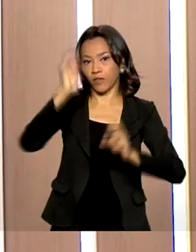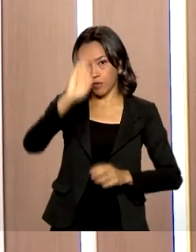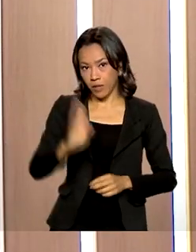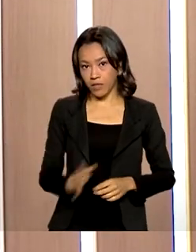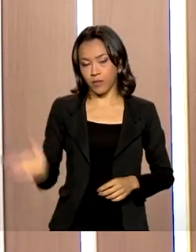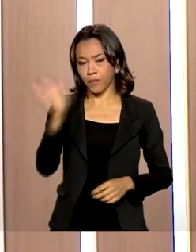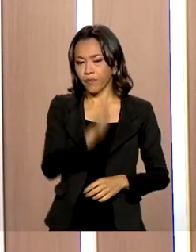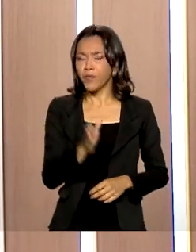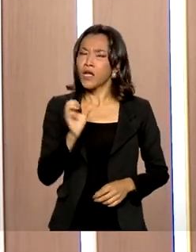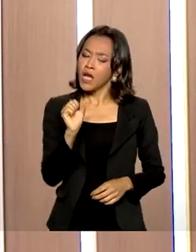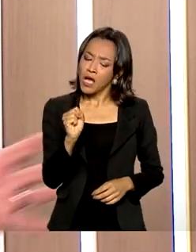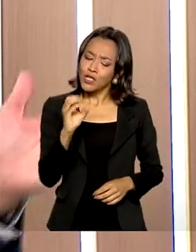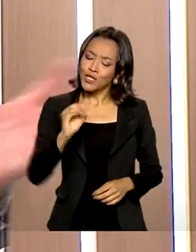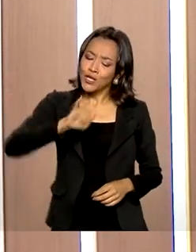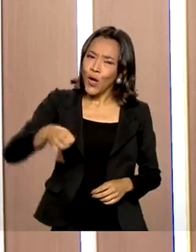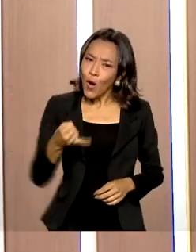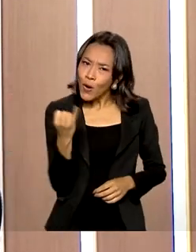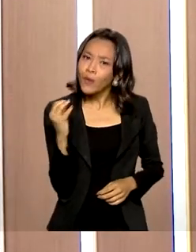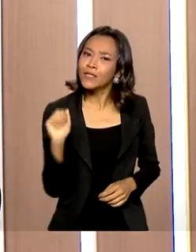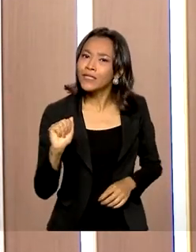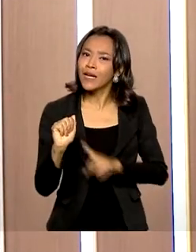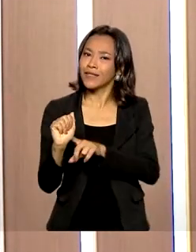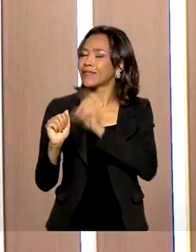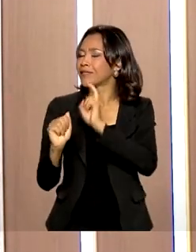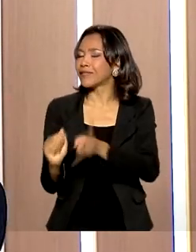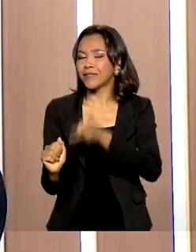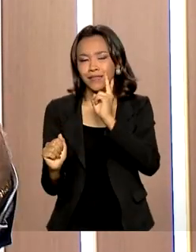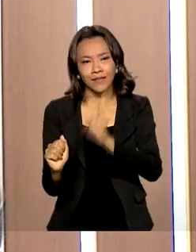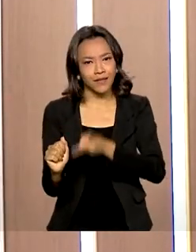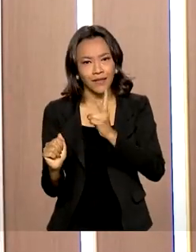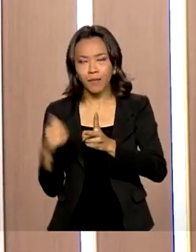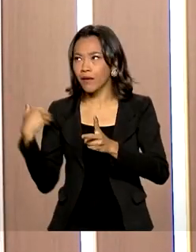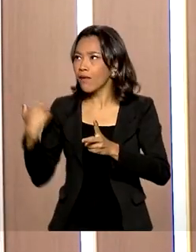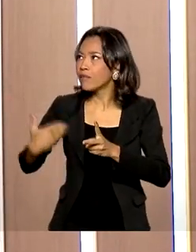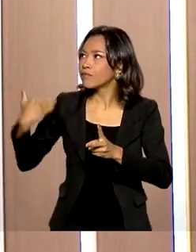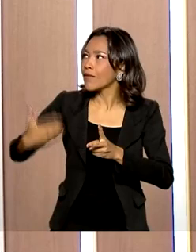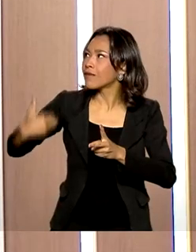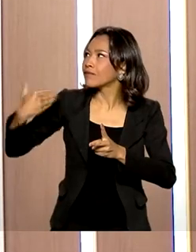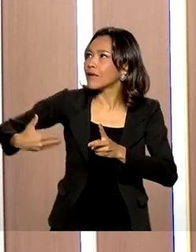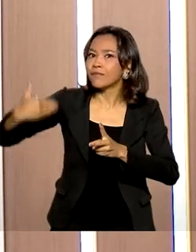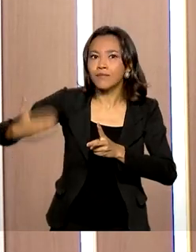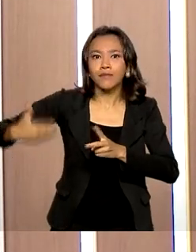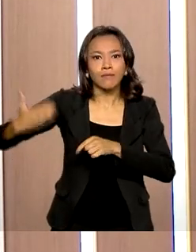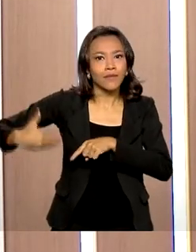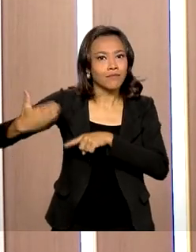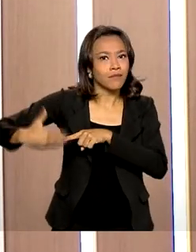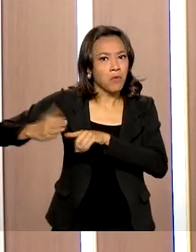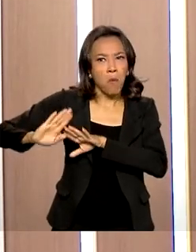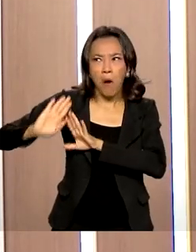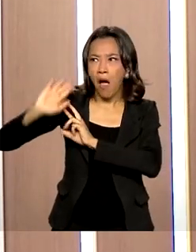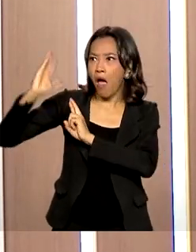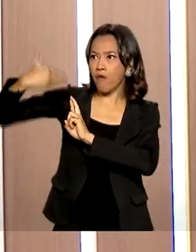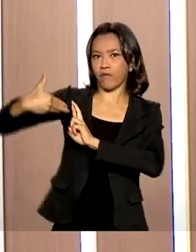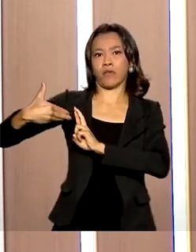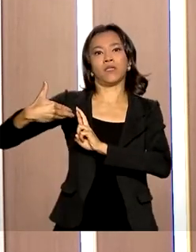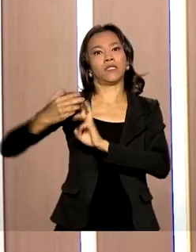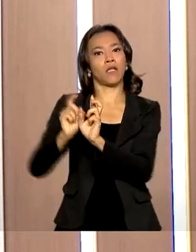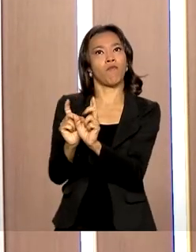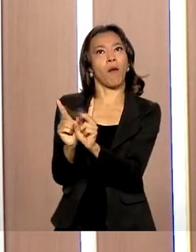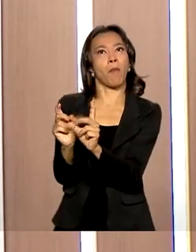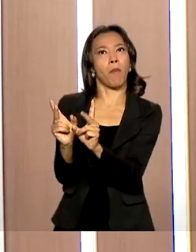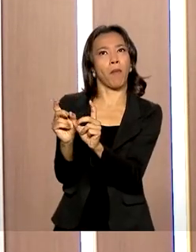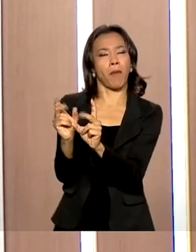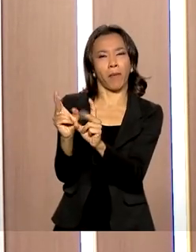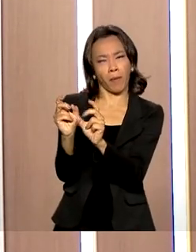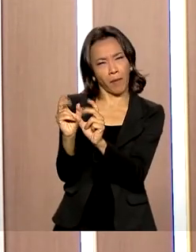soja, não preciso nem mencionar, que também sempre foi nos últimos anos, tem sido um produto de destaque nas exportações. Todo o